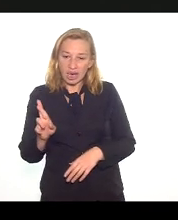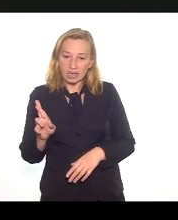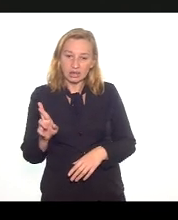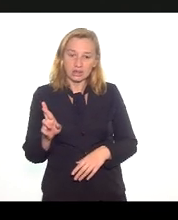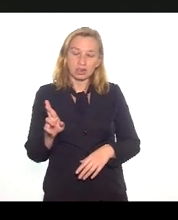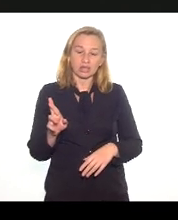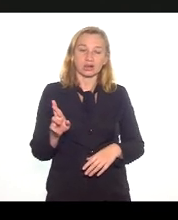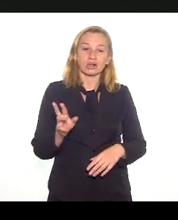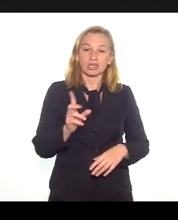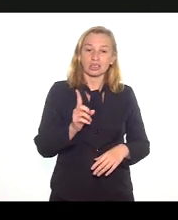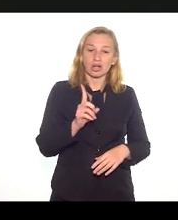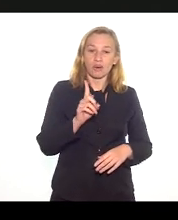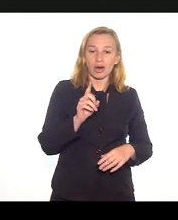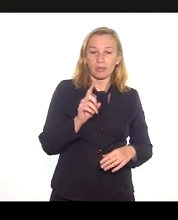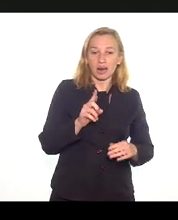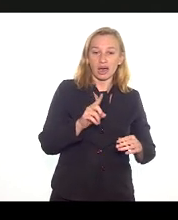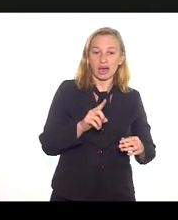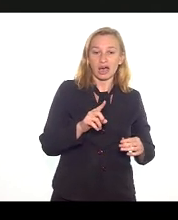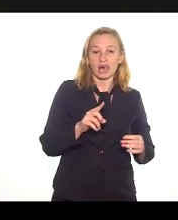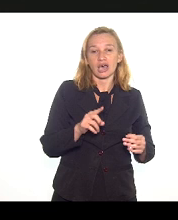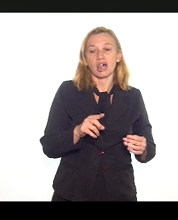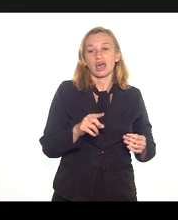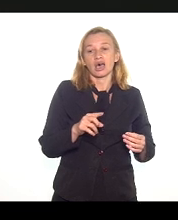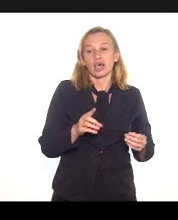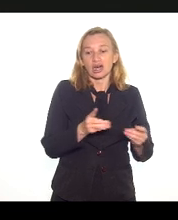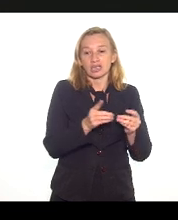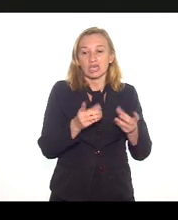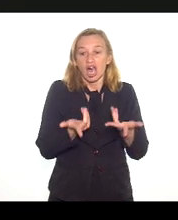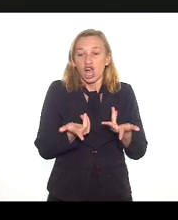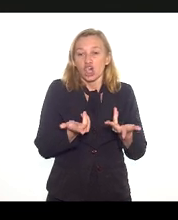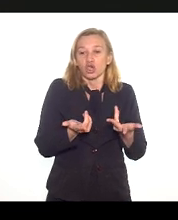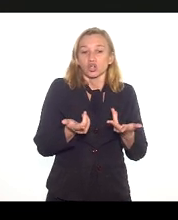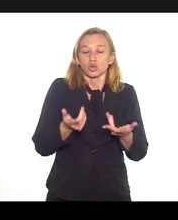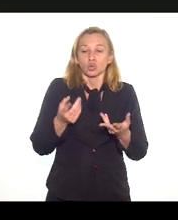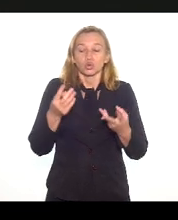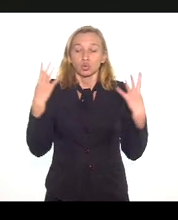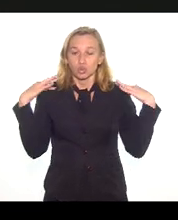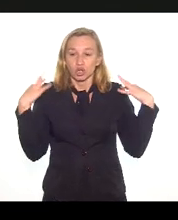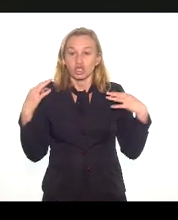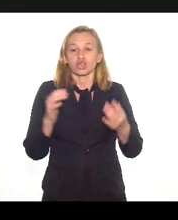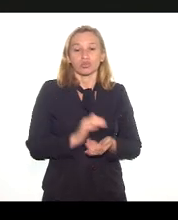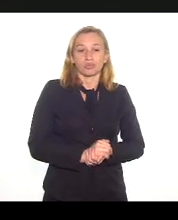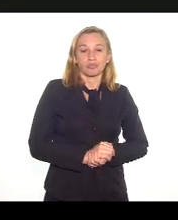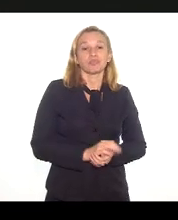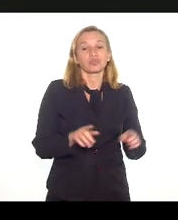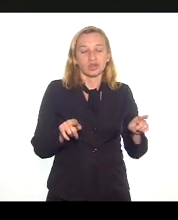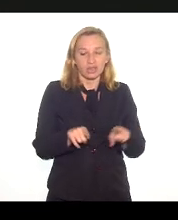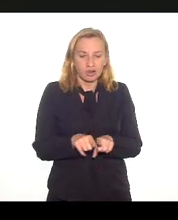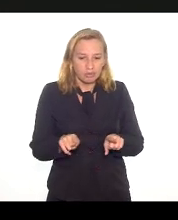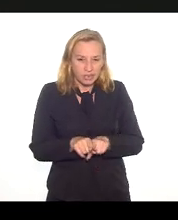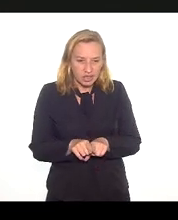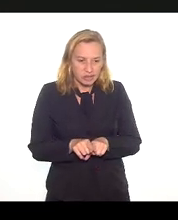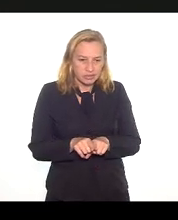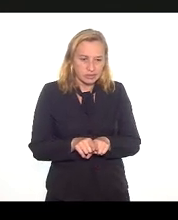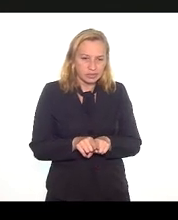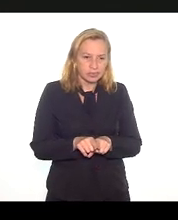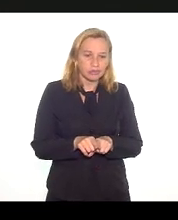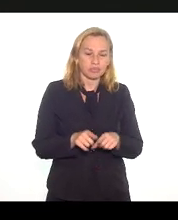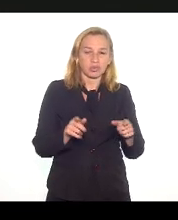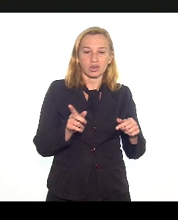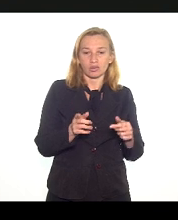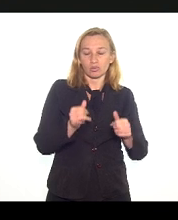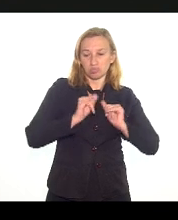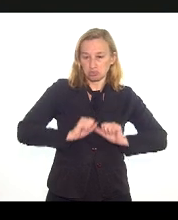são para atender turistas. Deve-se buscar o turismo, principalmente o nacional, agora também o de curta distância com a pandemia,